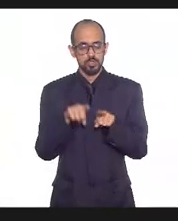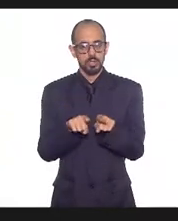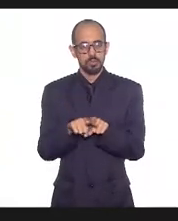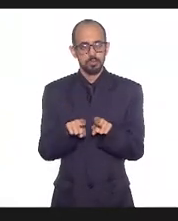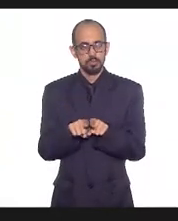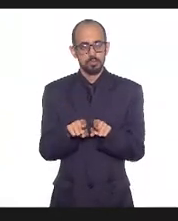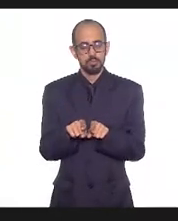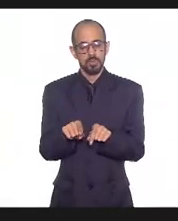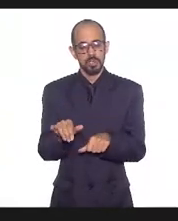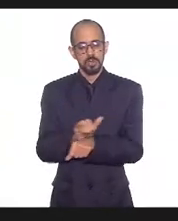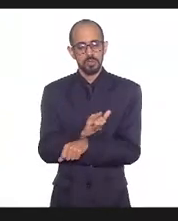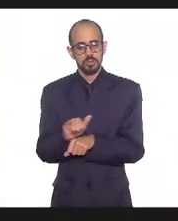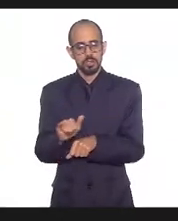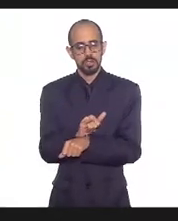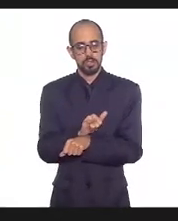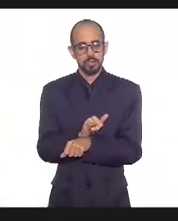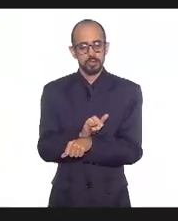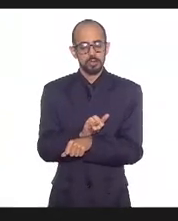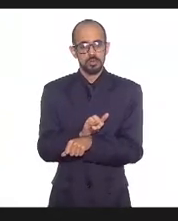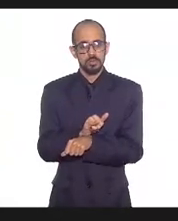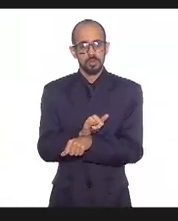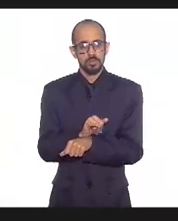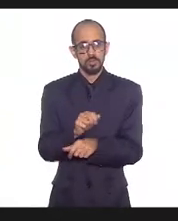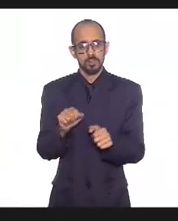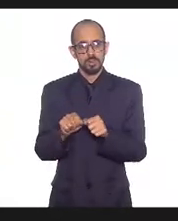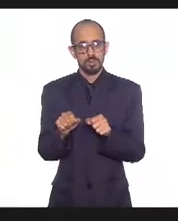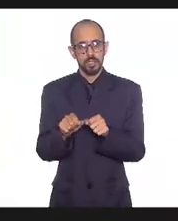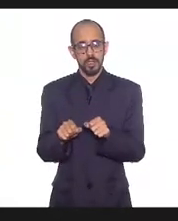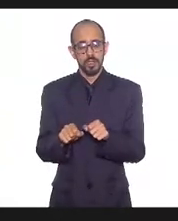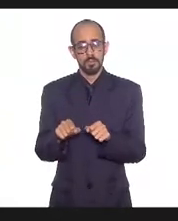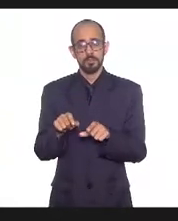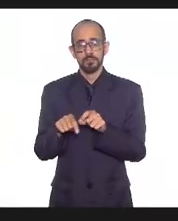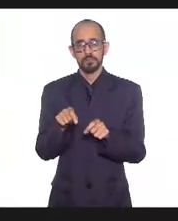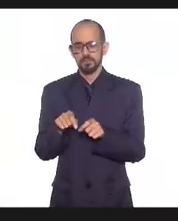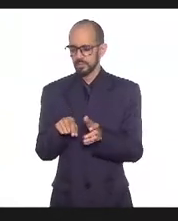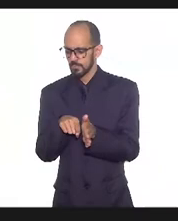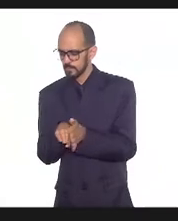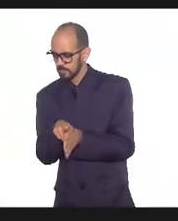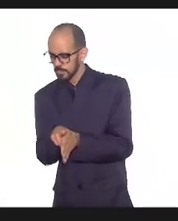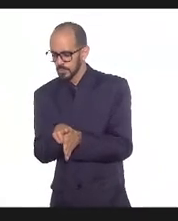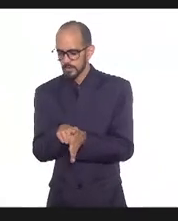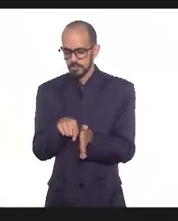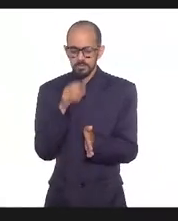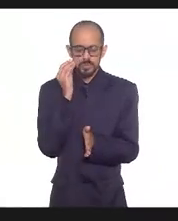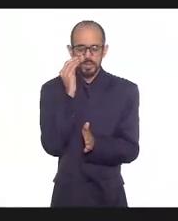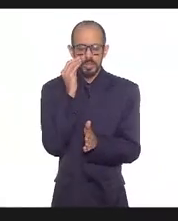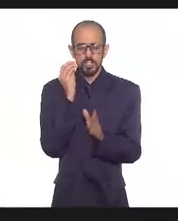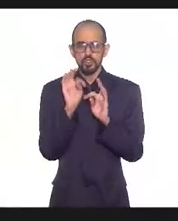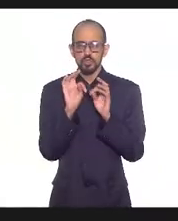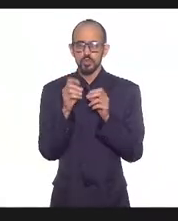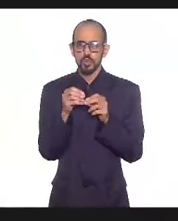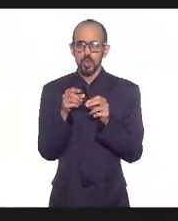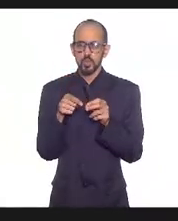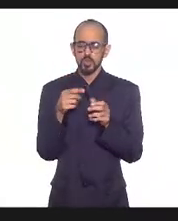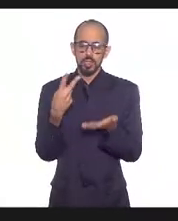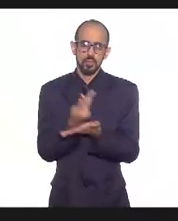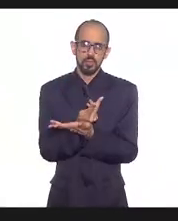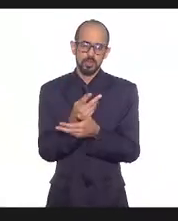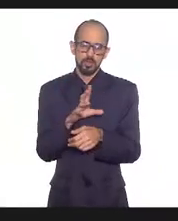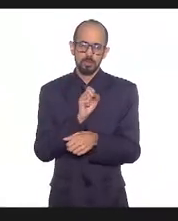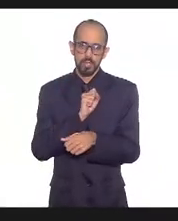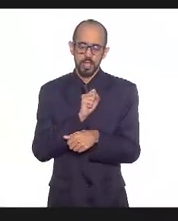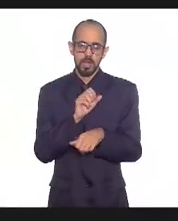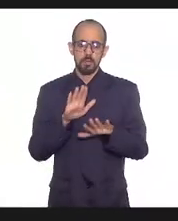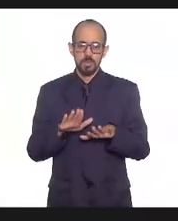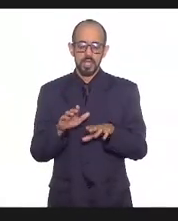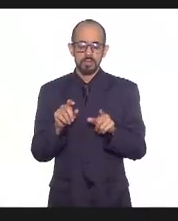momentos epidemiológicos fazer a testagem possível e os isolamentos e conhecer os contatos das pessoas mas